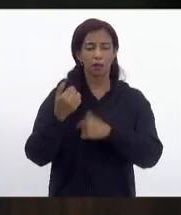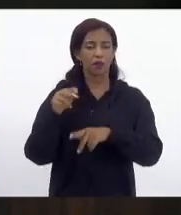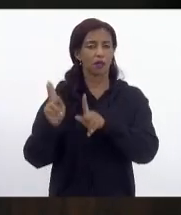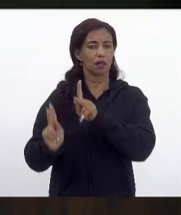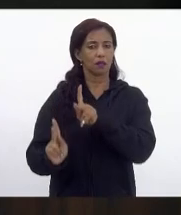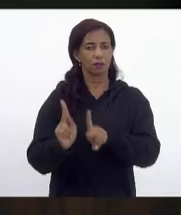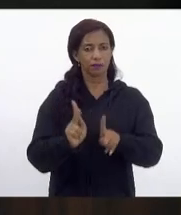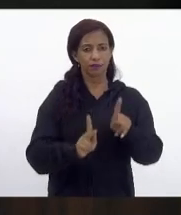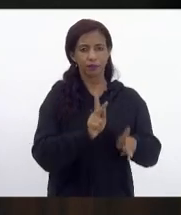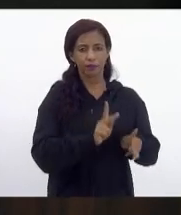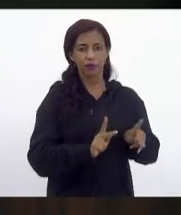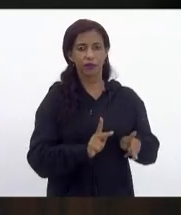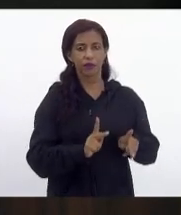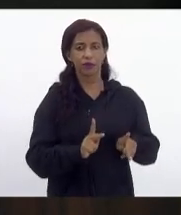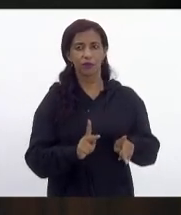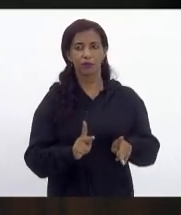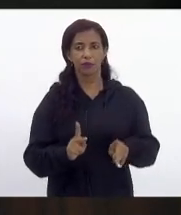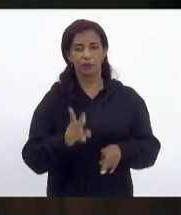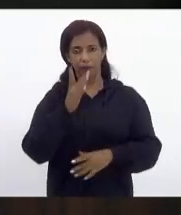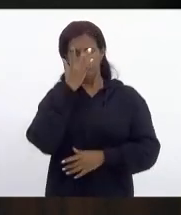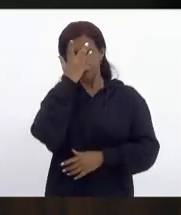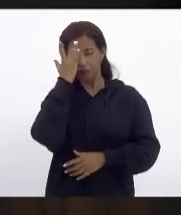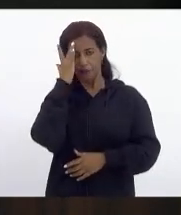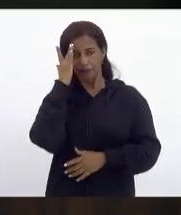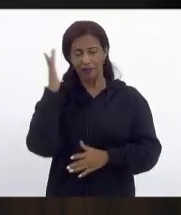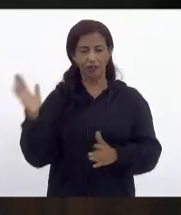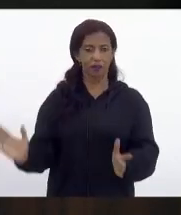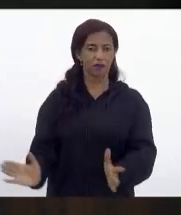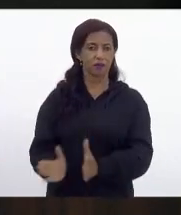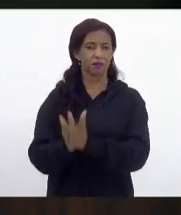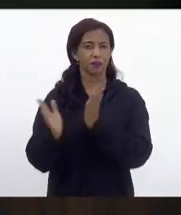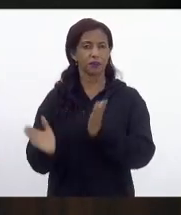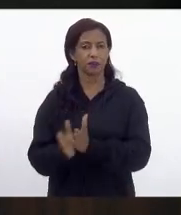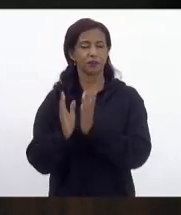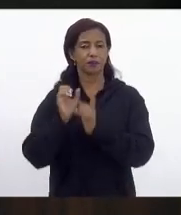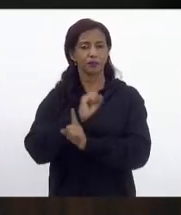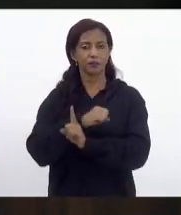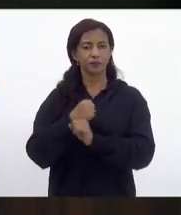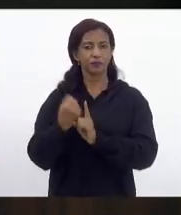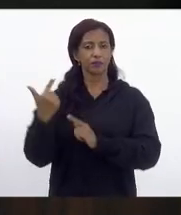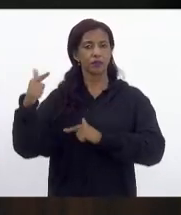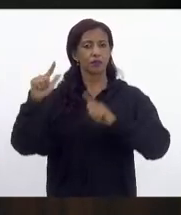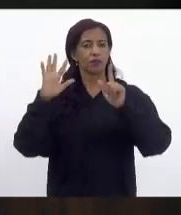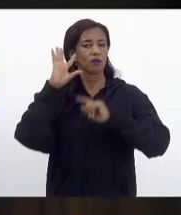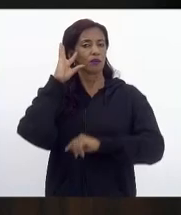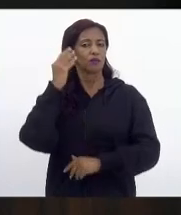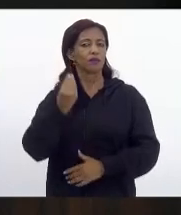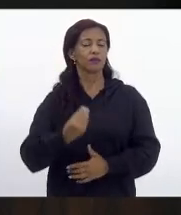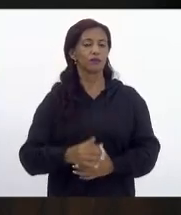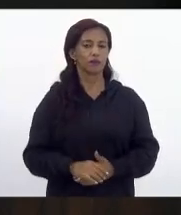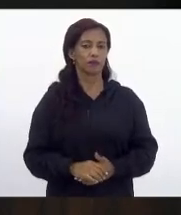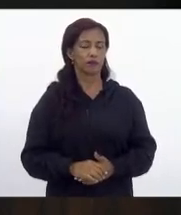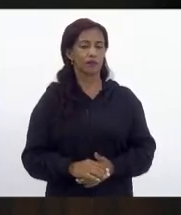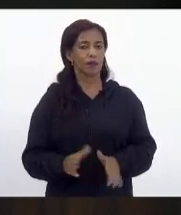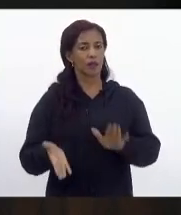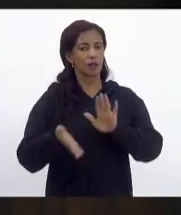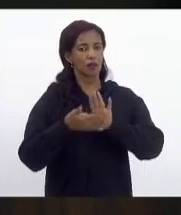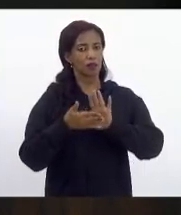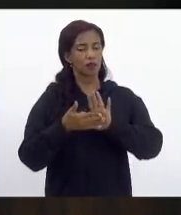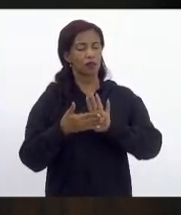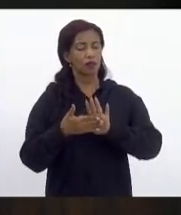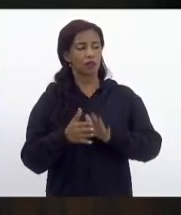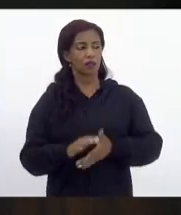população em estado de vulnerabilidade social e da outras providências, pendendo de